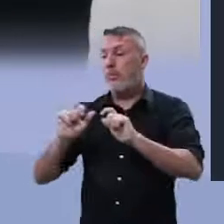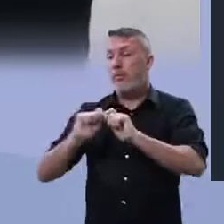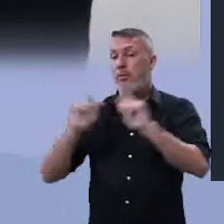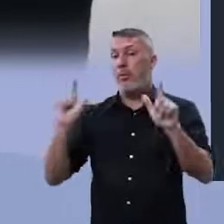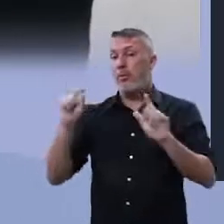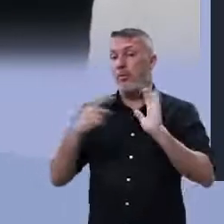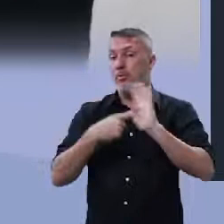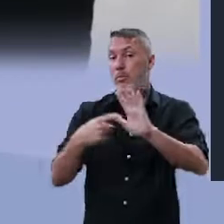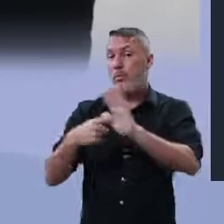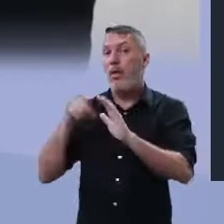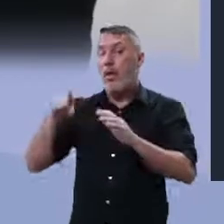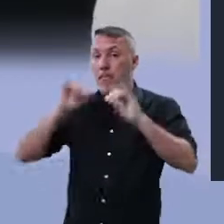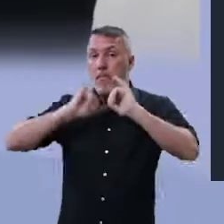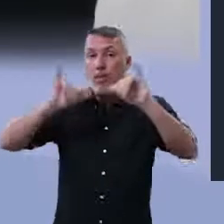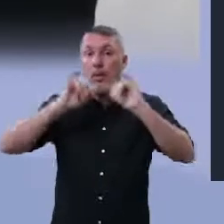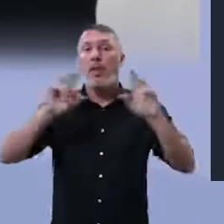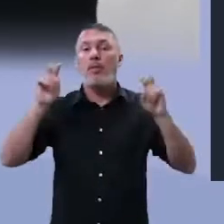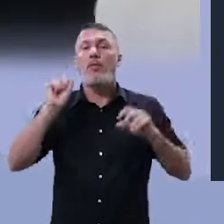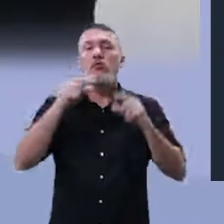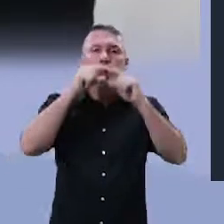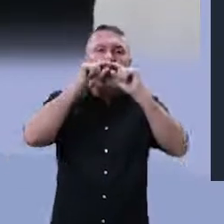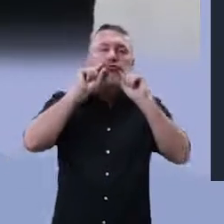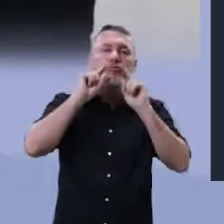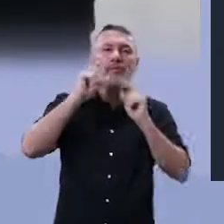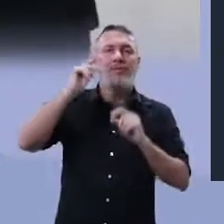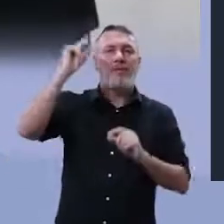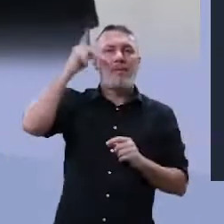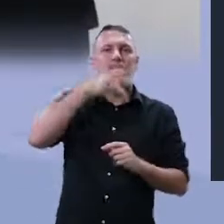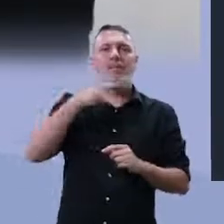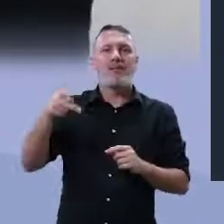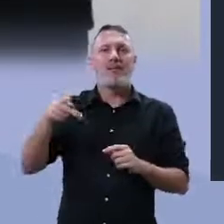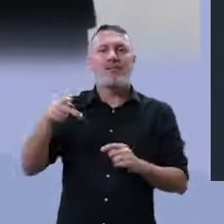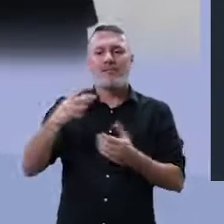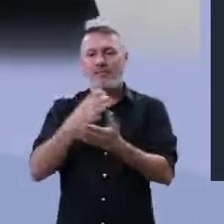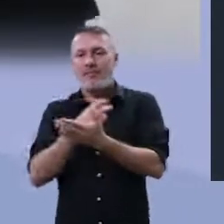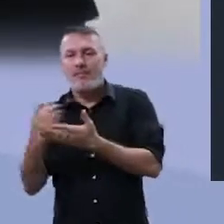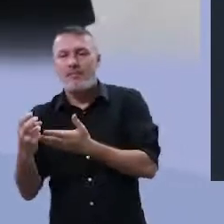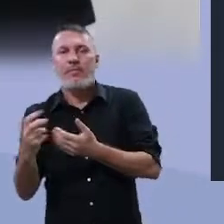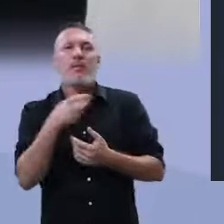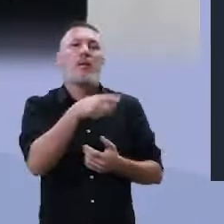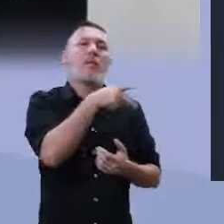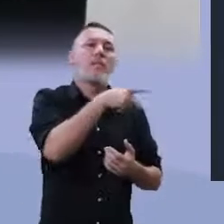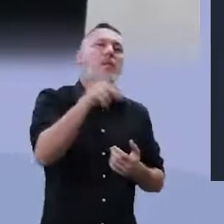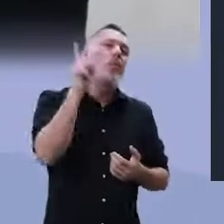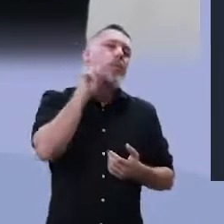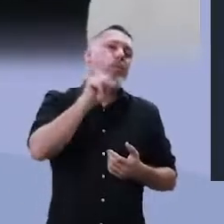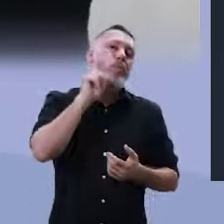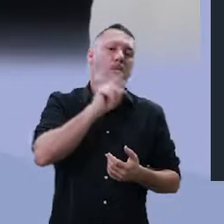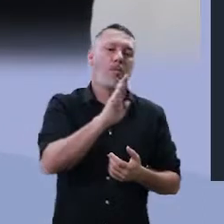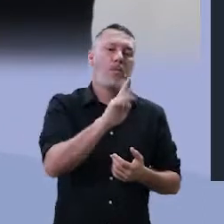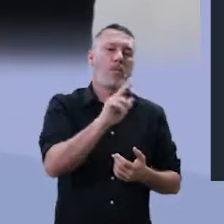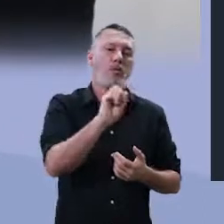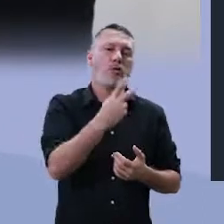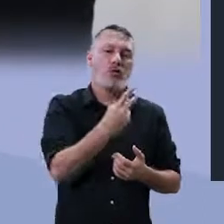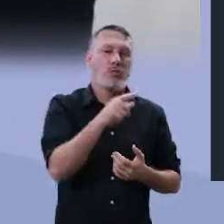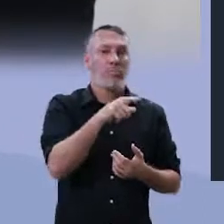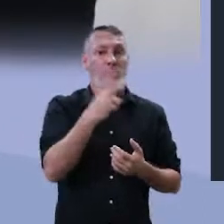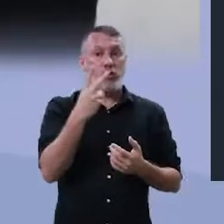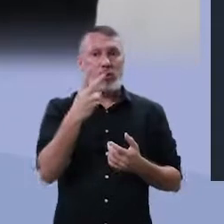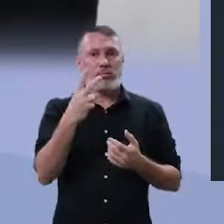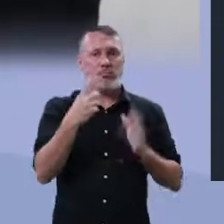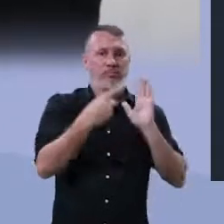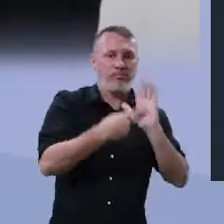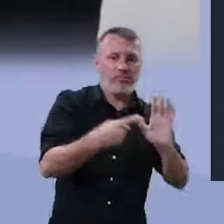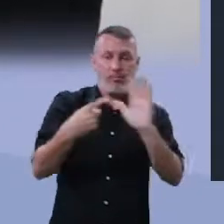era uma delas. A propaganda de Saddam Hussein e de George Bush Filho. As imagens